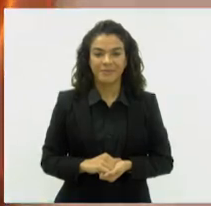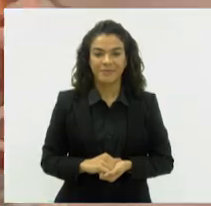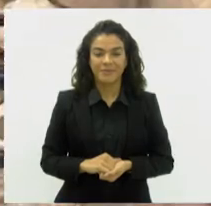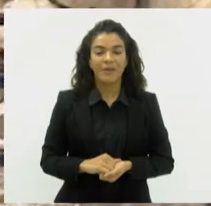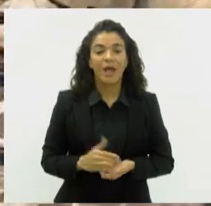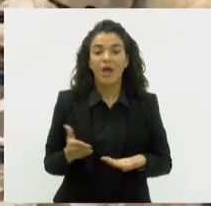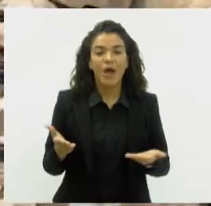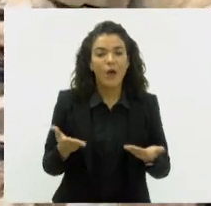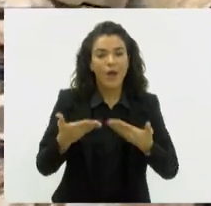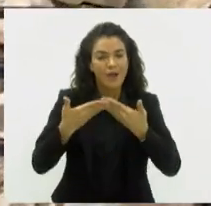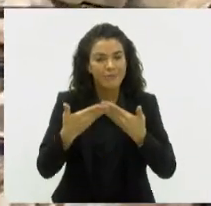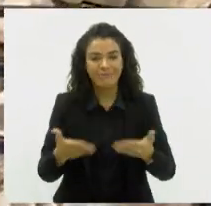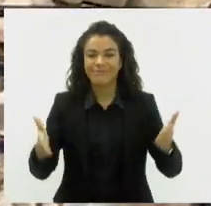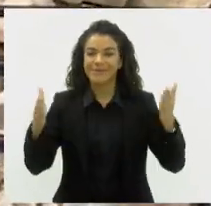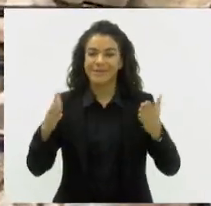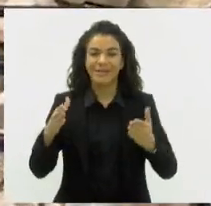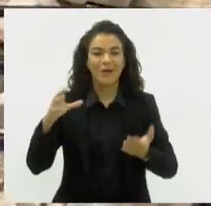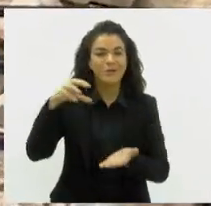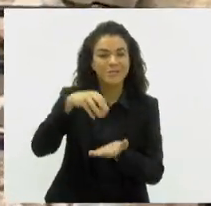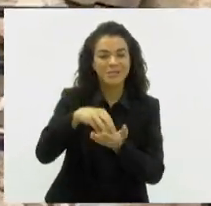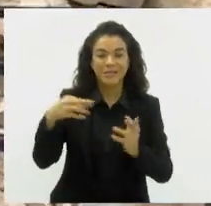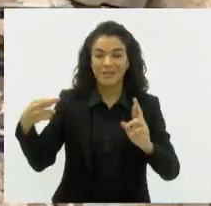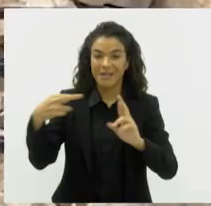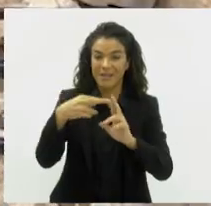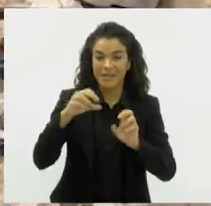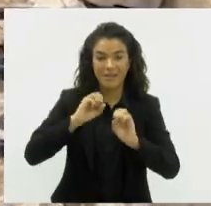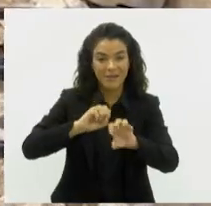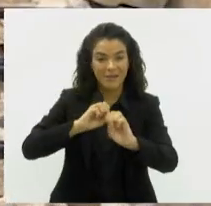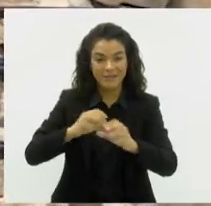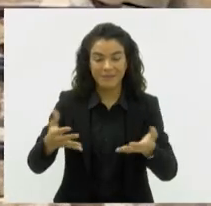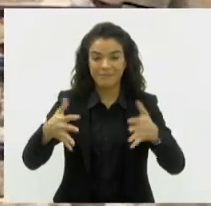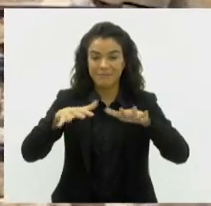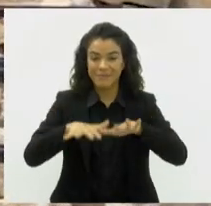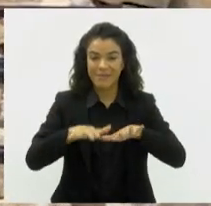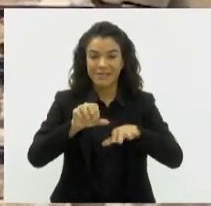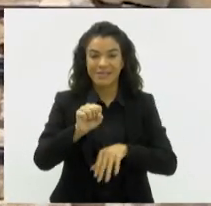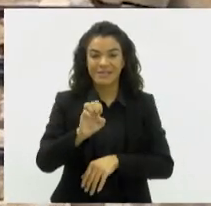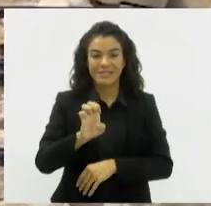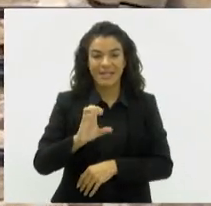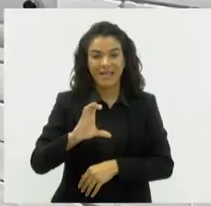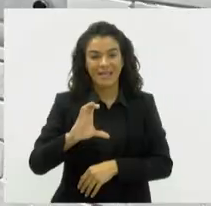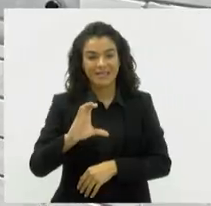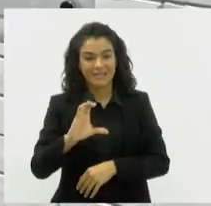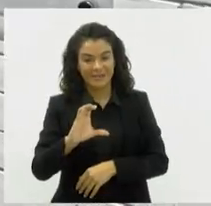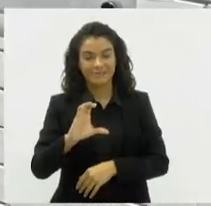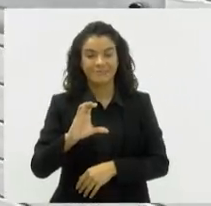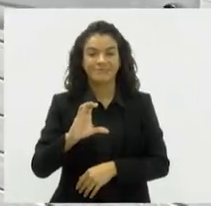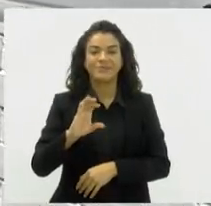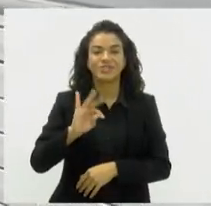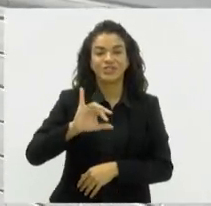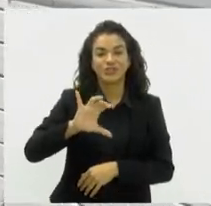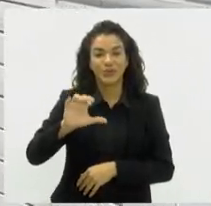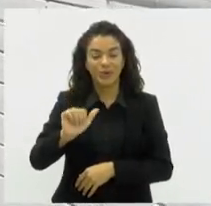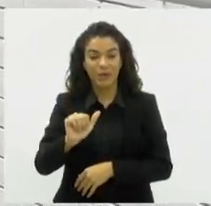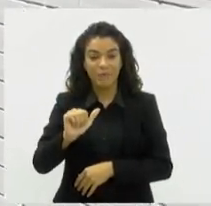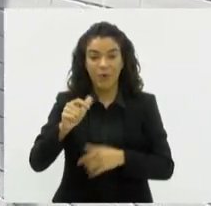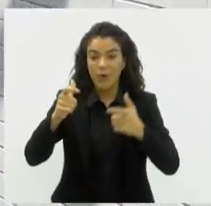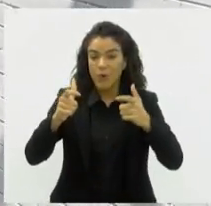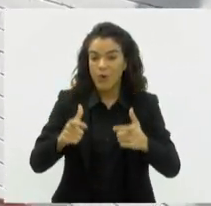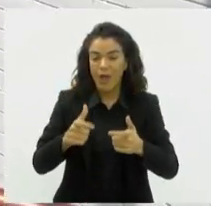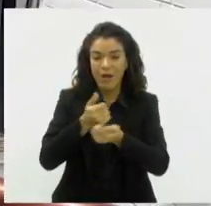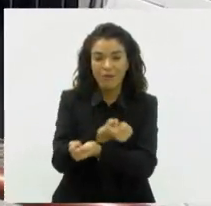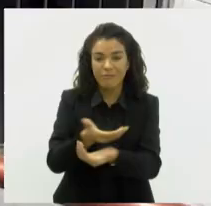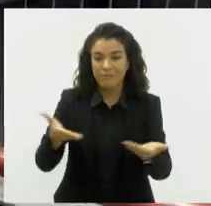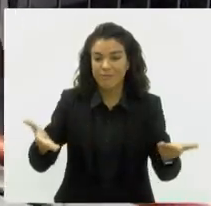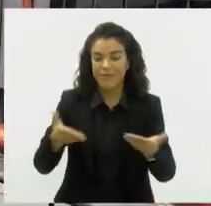Acaba de ser inaugurado o Centro de Referência em Educação Inclusiva no Sesc Tijuca, na Zona Norte. O espaço oferece gratuitamente